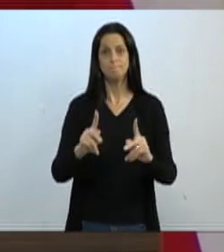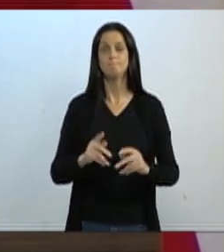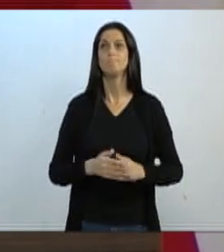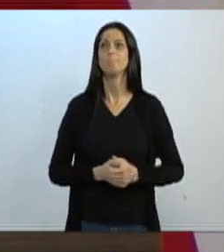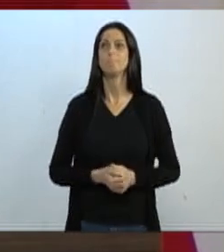isso, vereador. Muito obrigada.